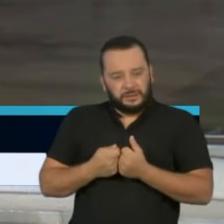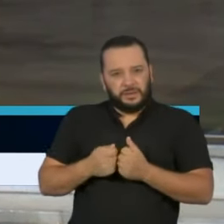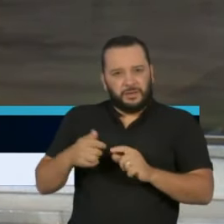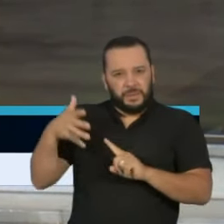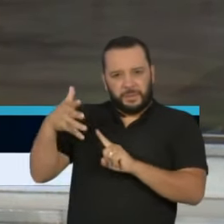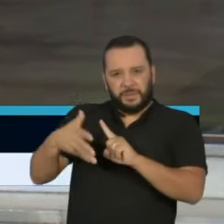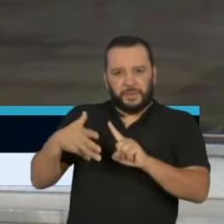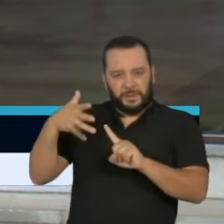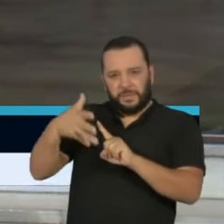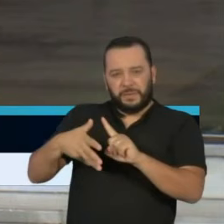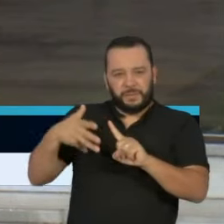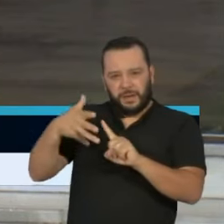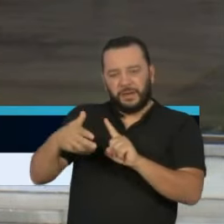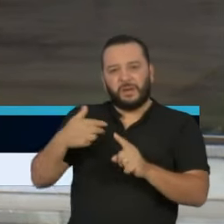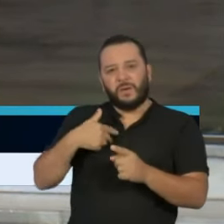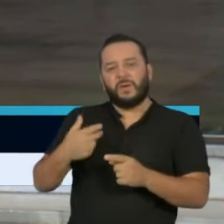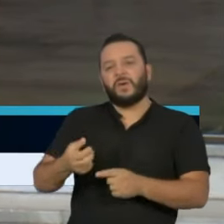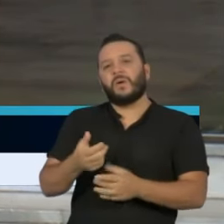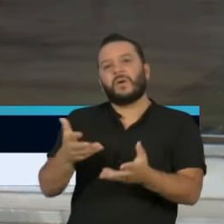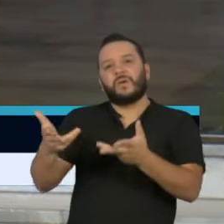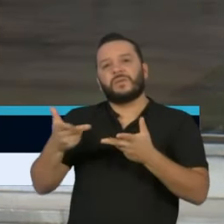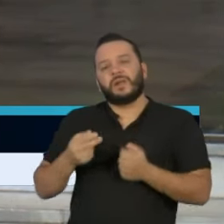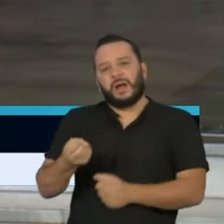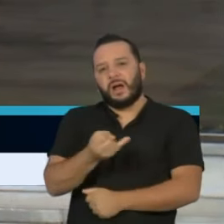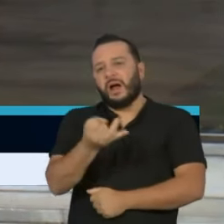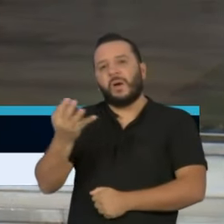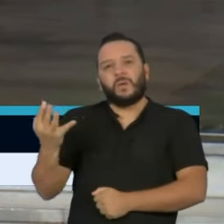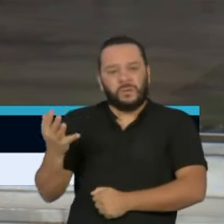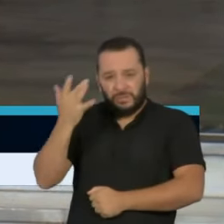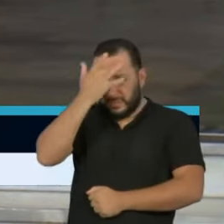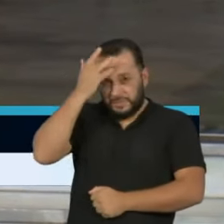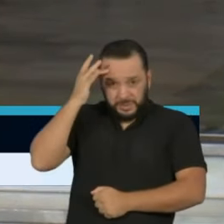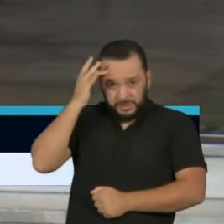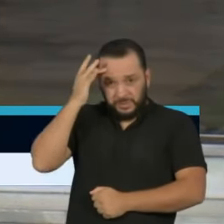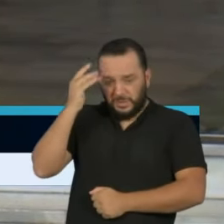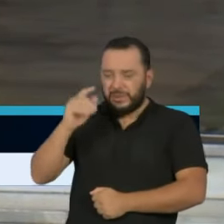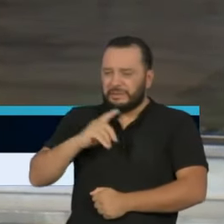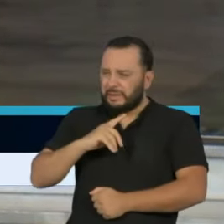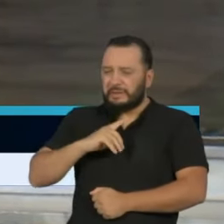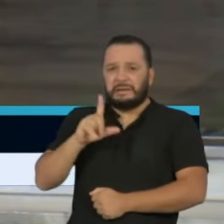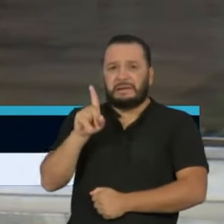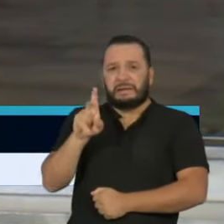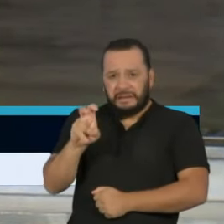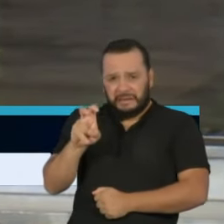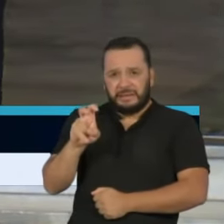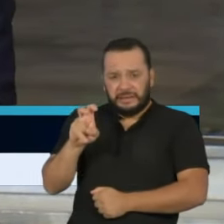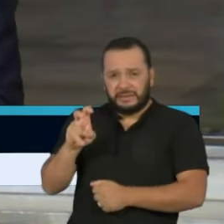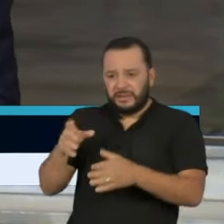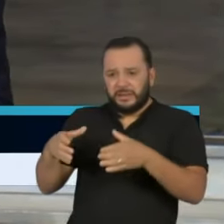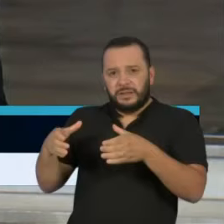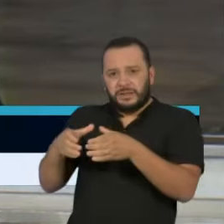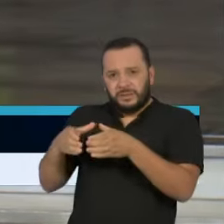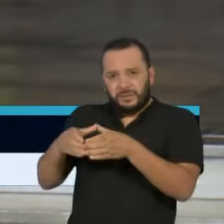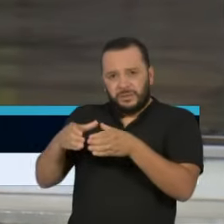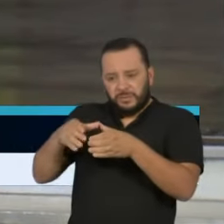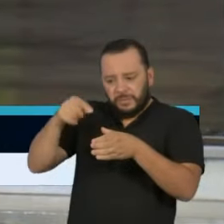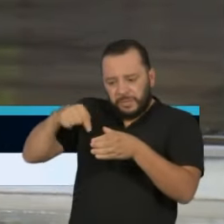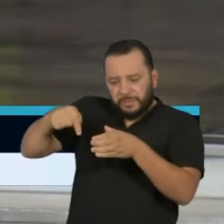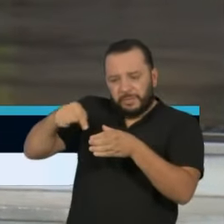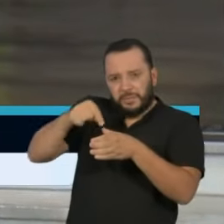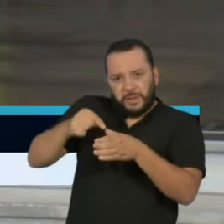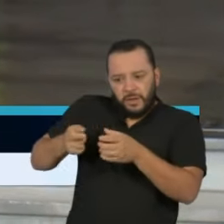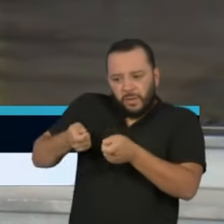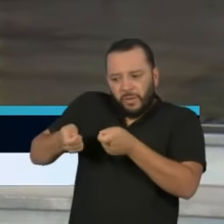depoimentos alguns dos integrantes, são 15 membros, Bruno Covas, desse Centro de Contingência,